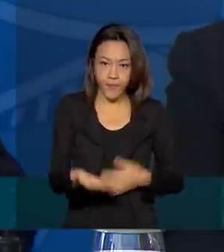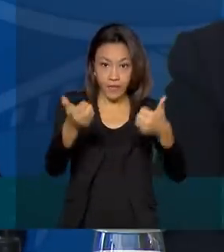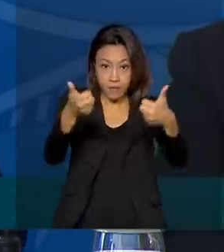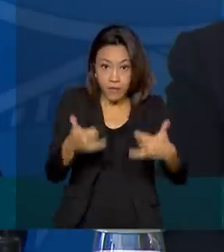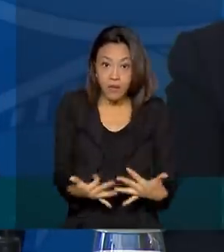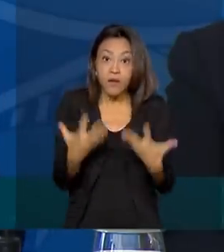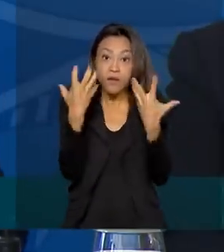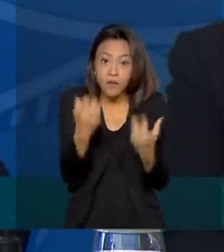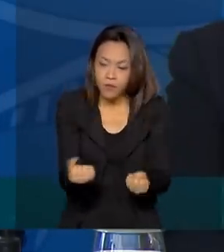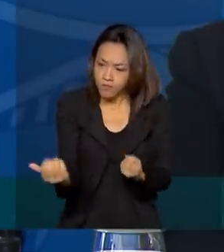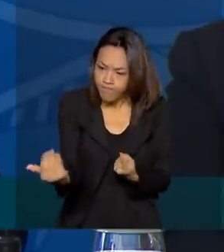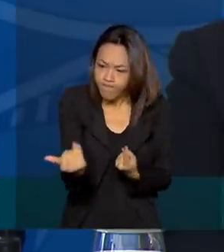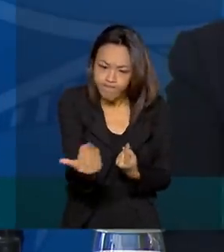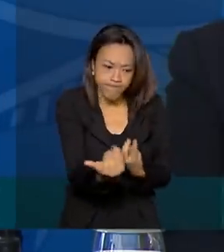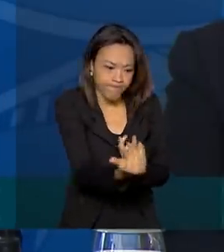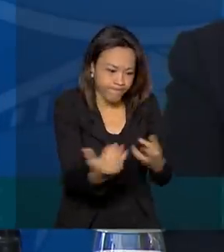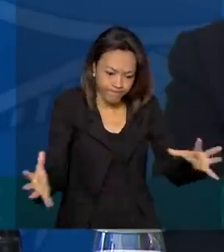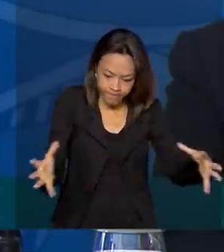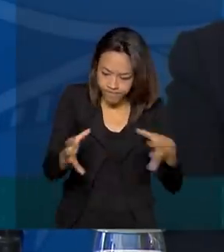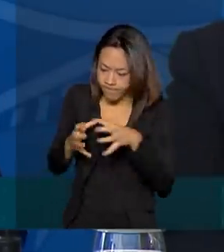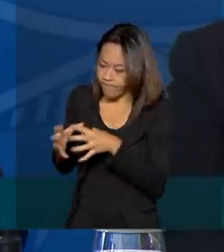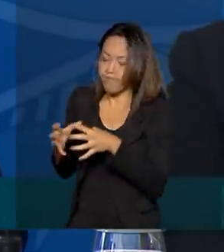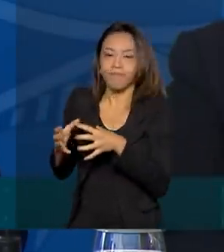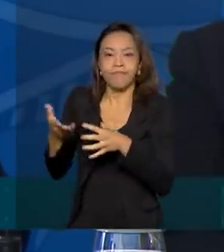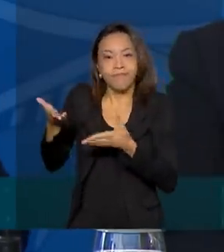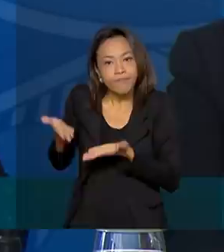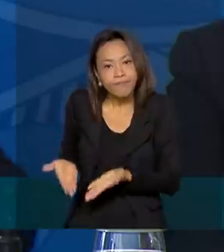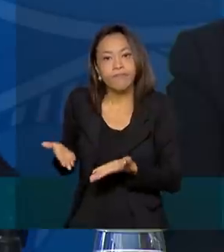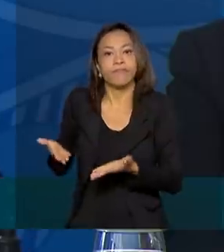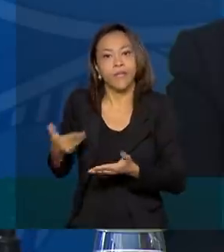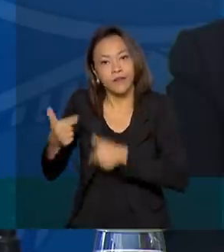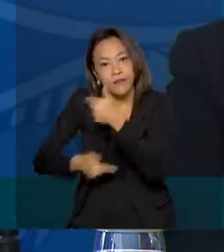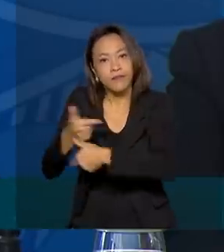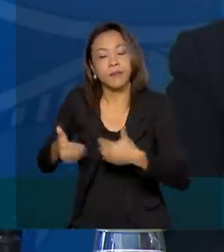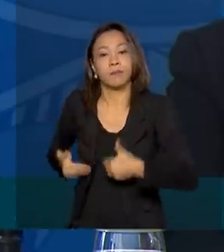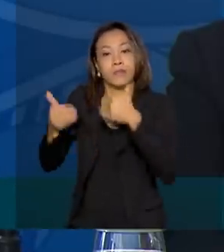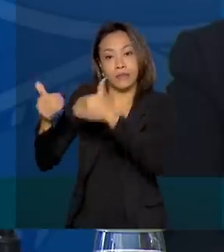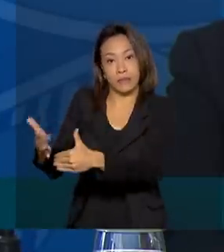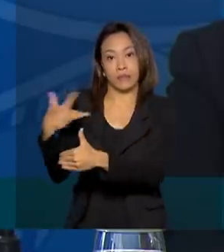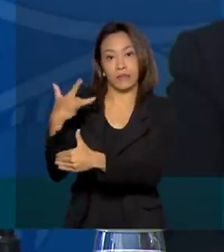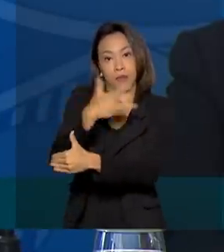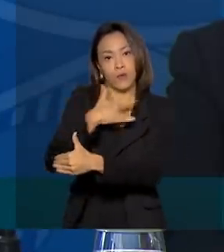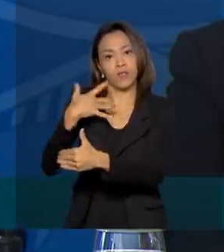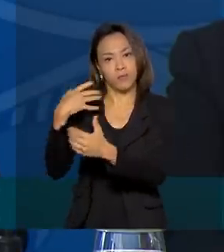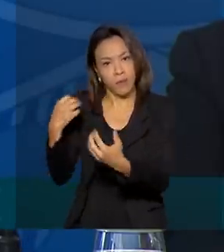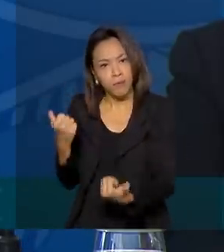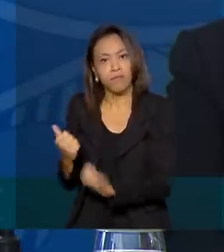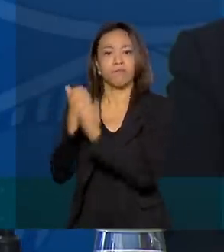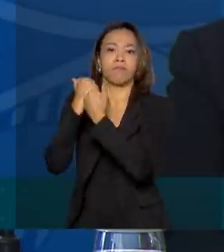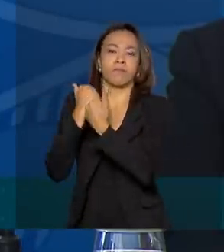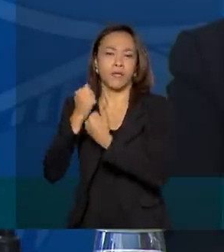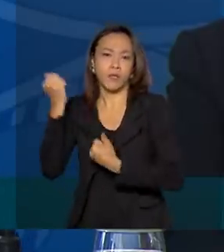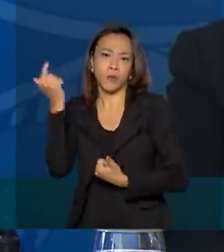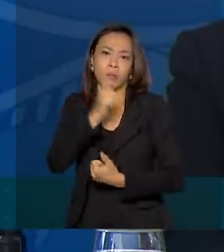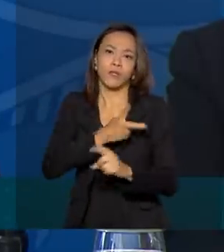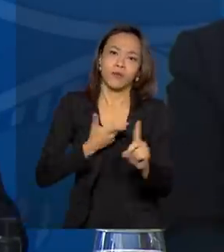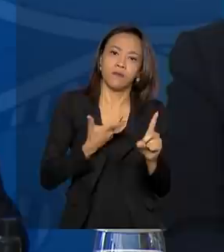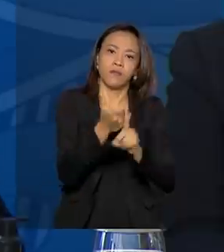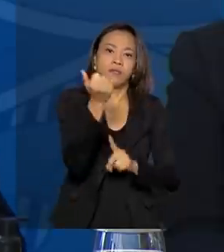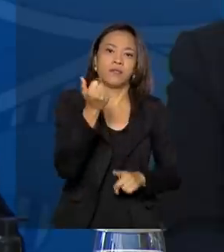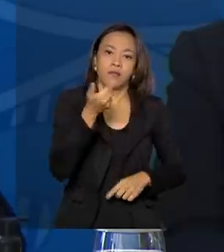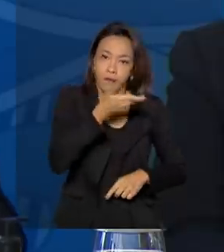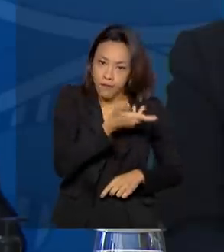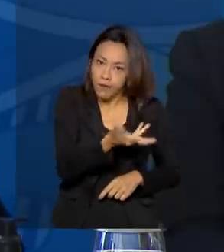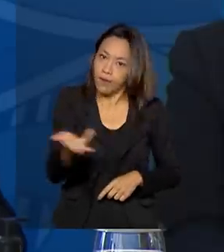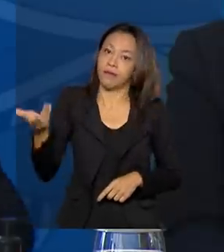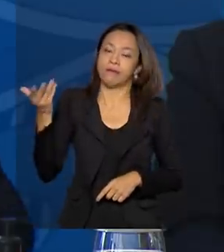todos para o Ministério da Saúde para que possamos unir esforços para vencer essa